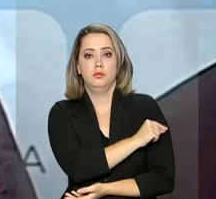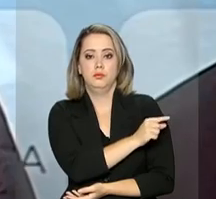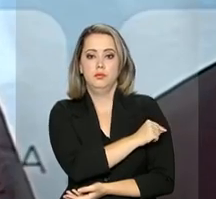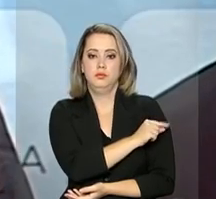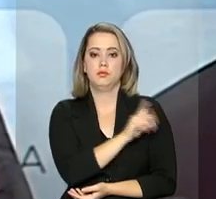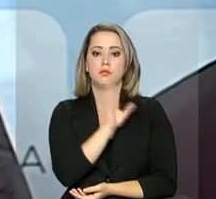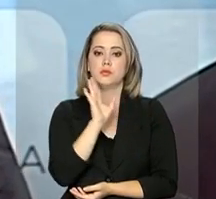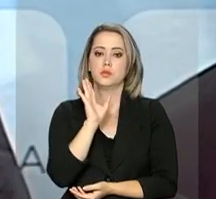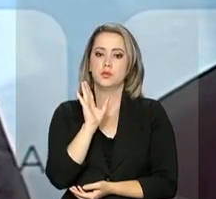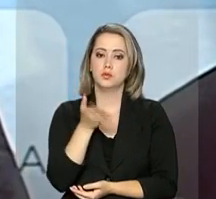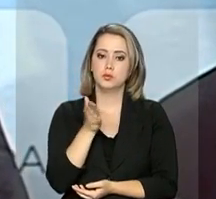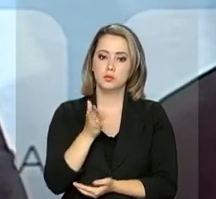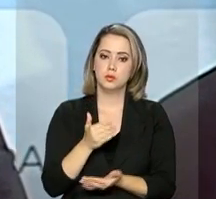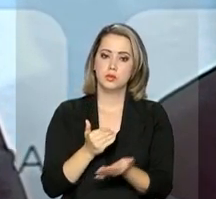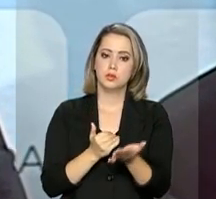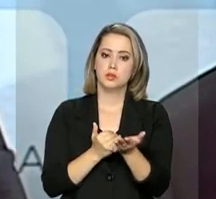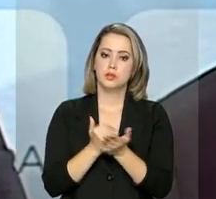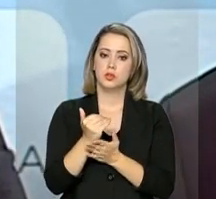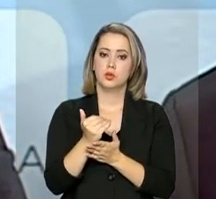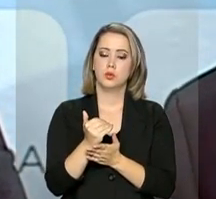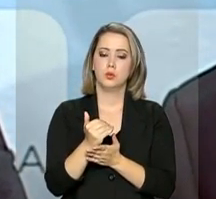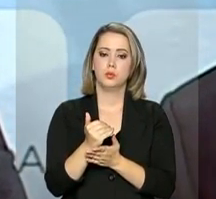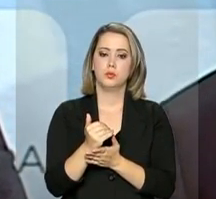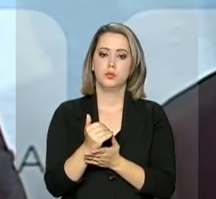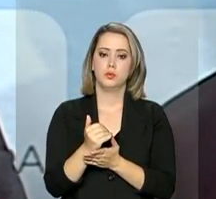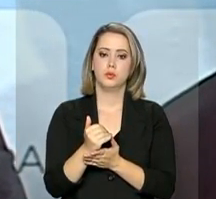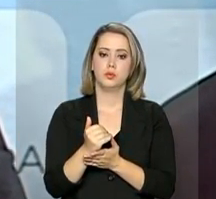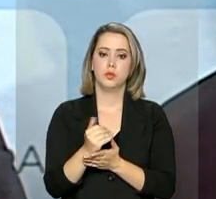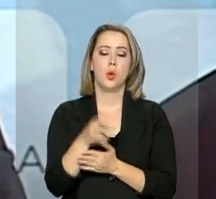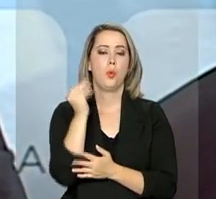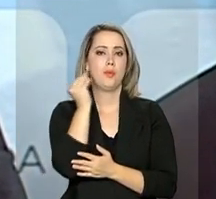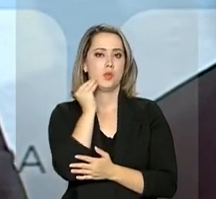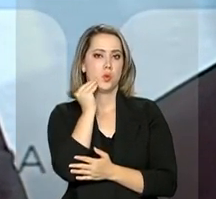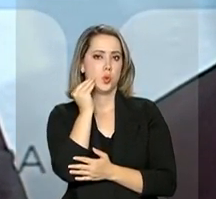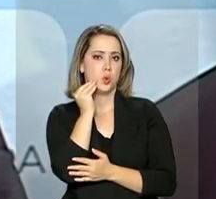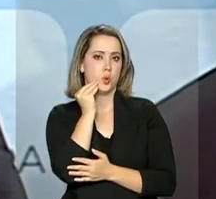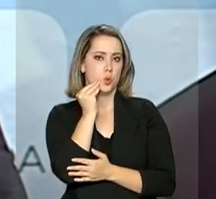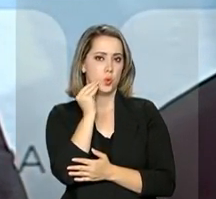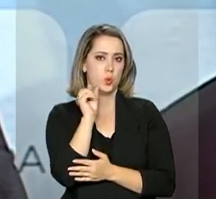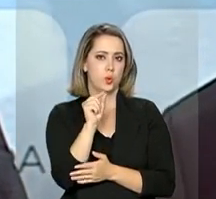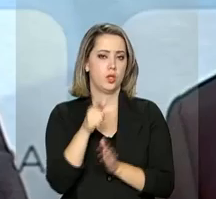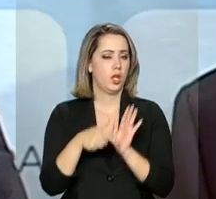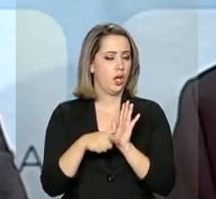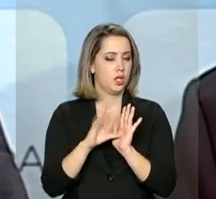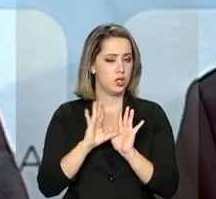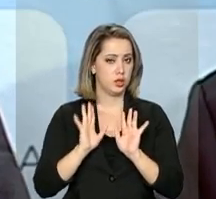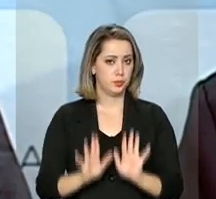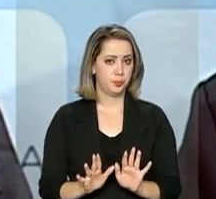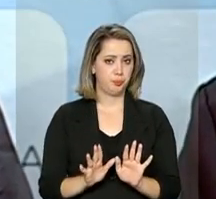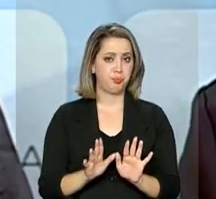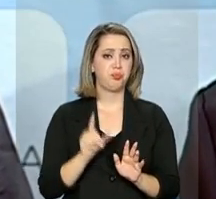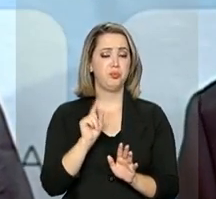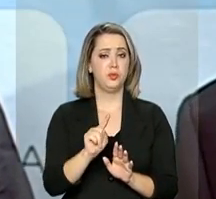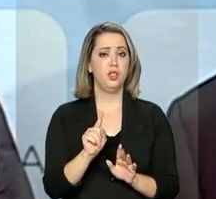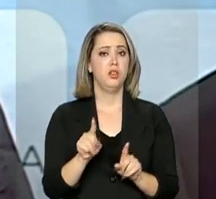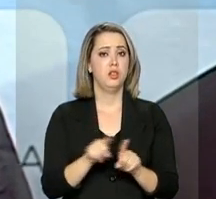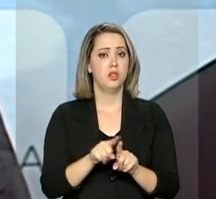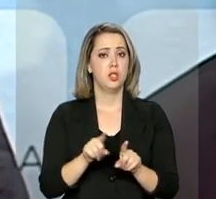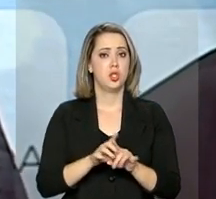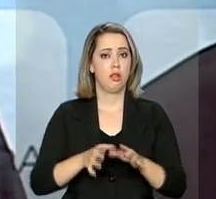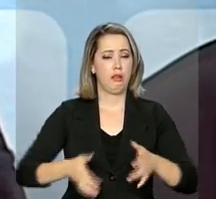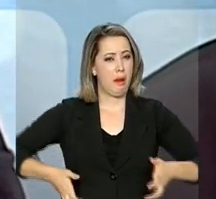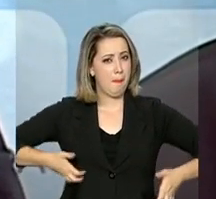entrando agora em uma fase já para iniciar os testes pré-clínicos. Já existem macacos